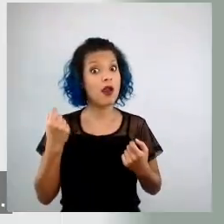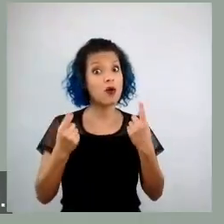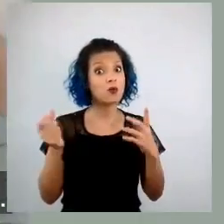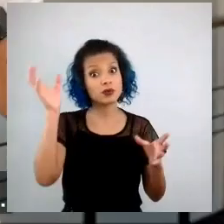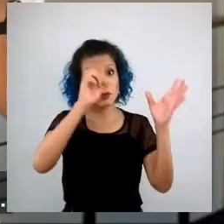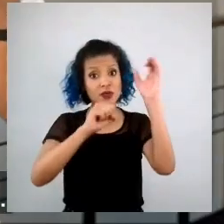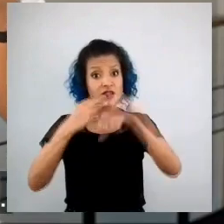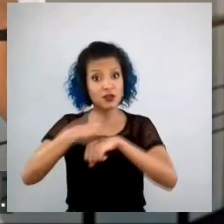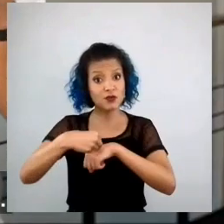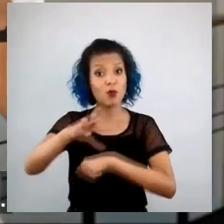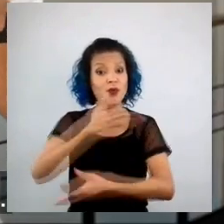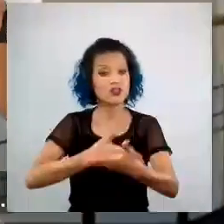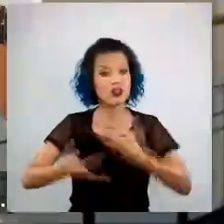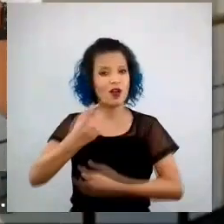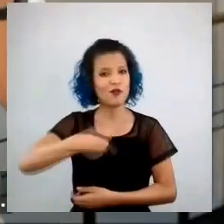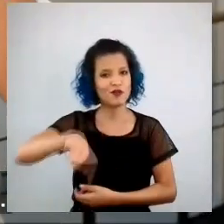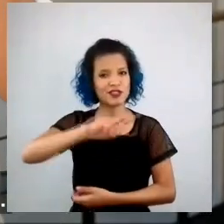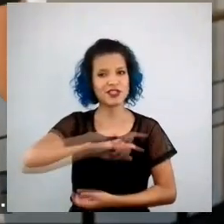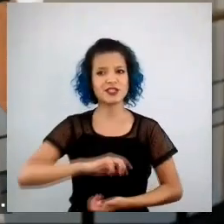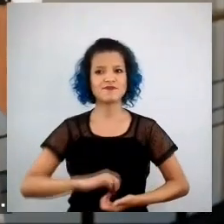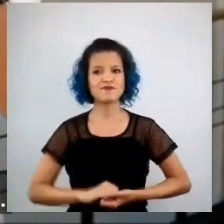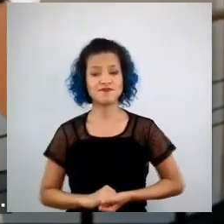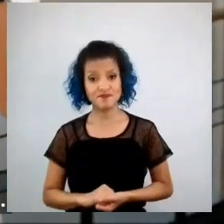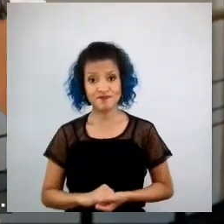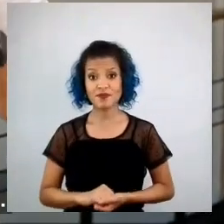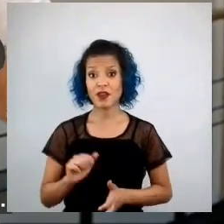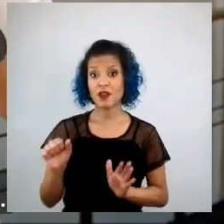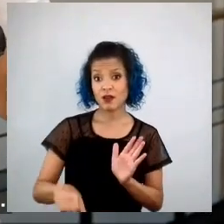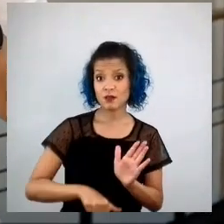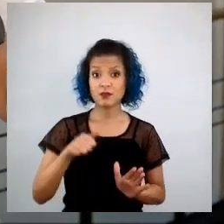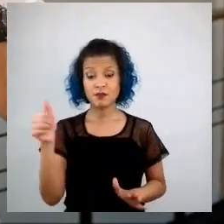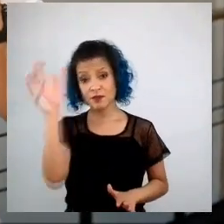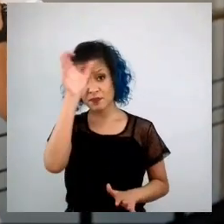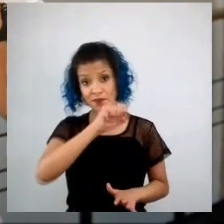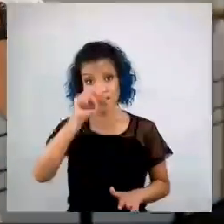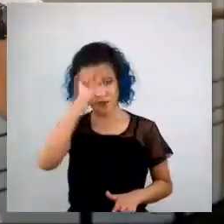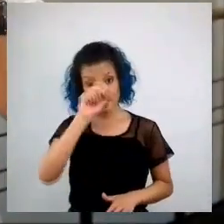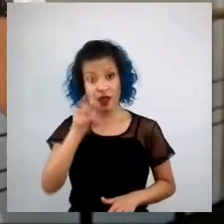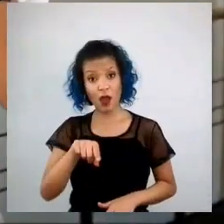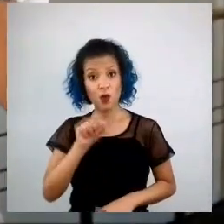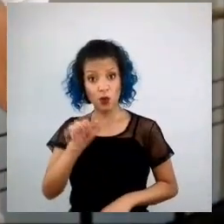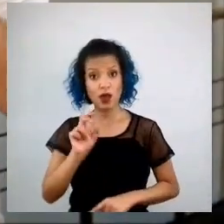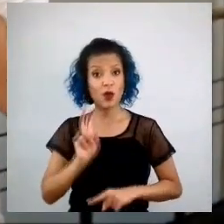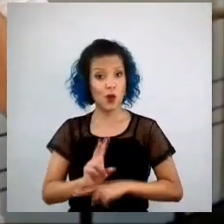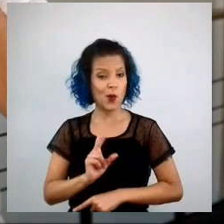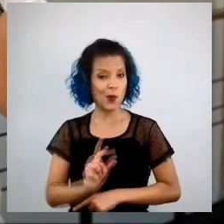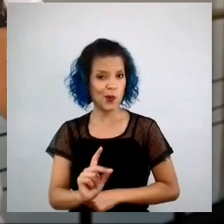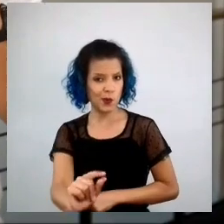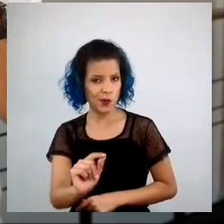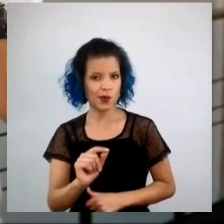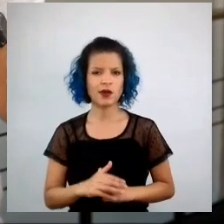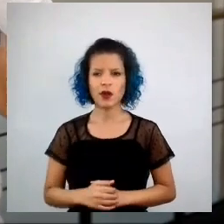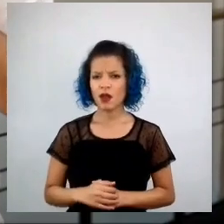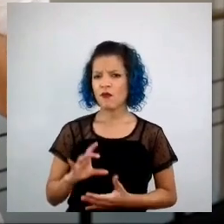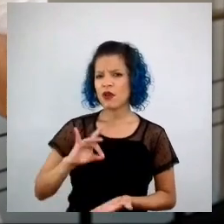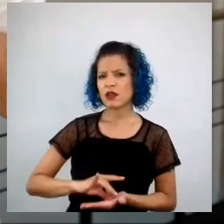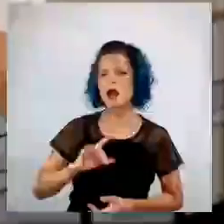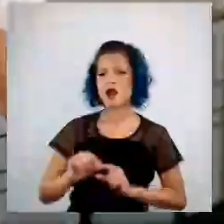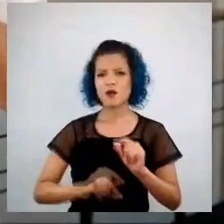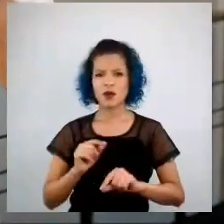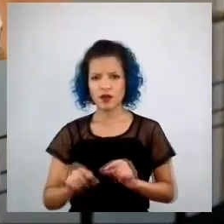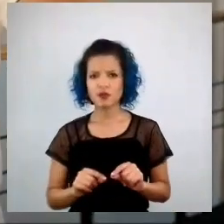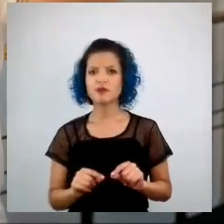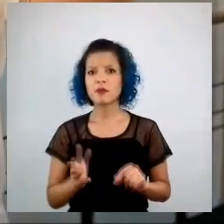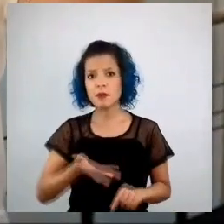O primeiro aprendizado tem a ver com consistência. A verdade é que as melhores estratégias criativas do mundo são